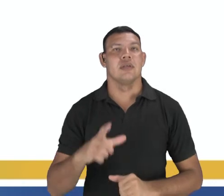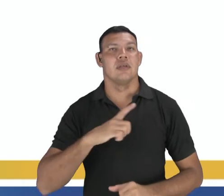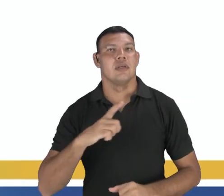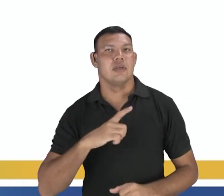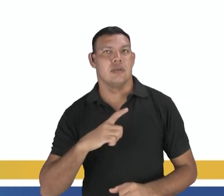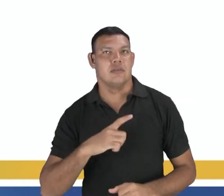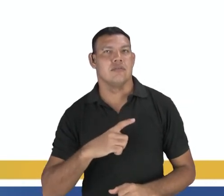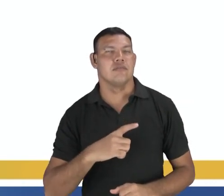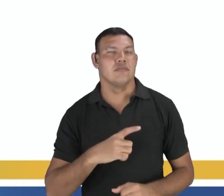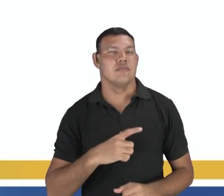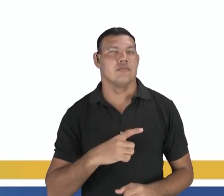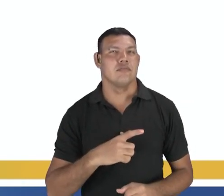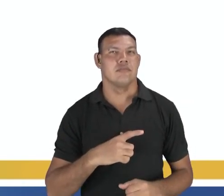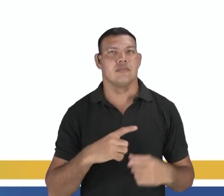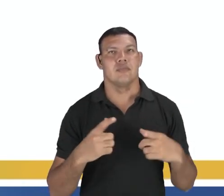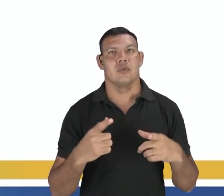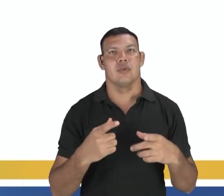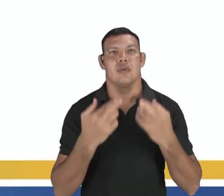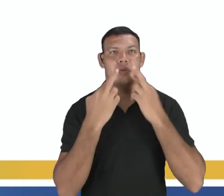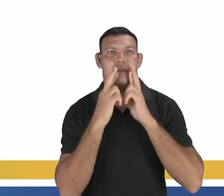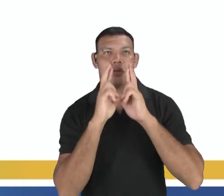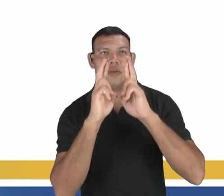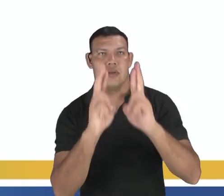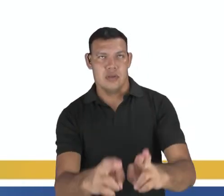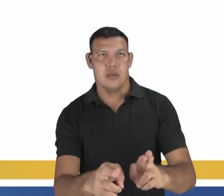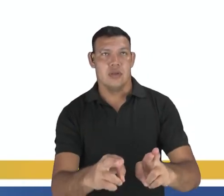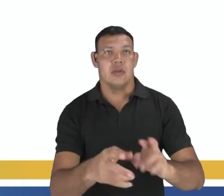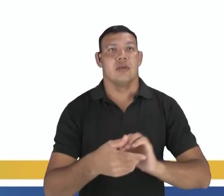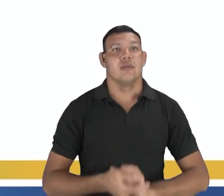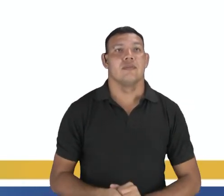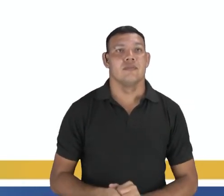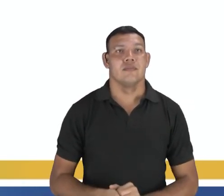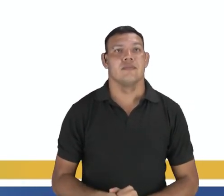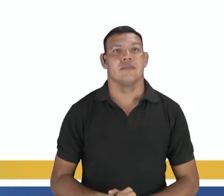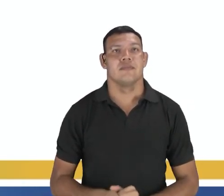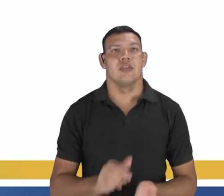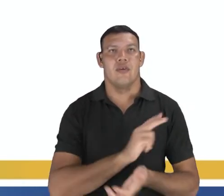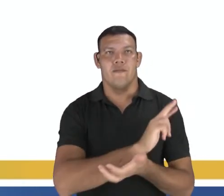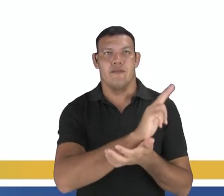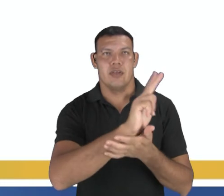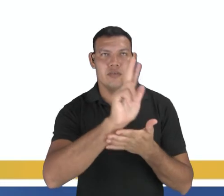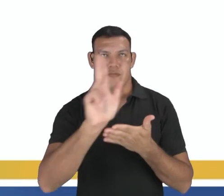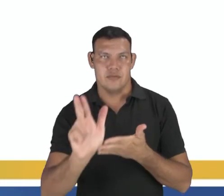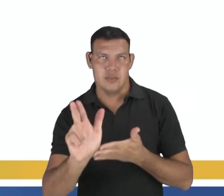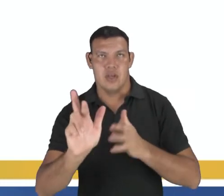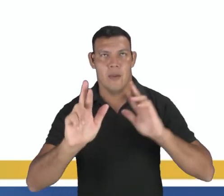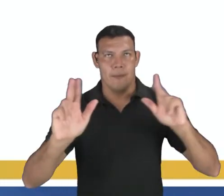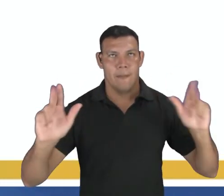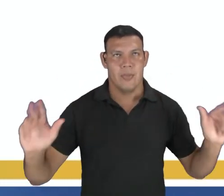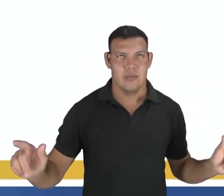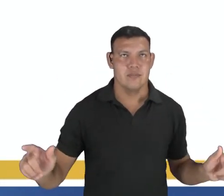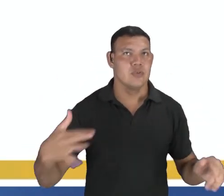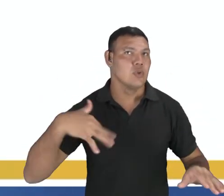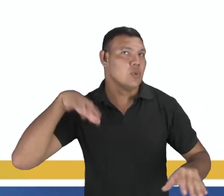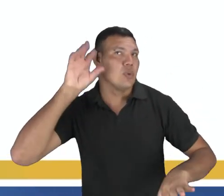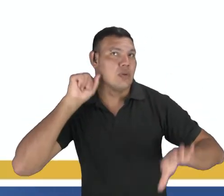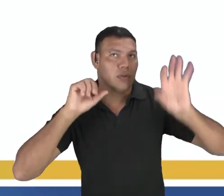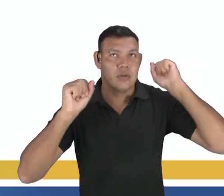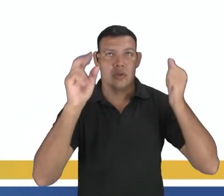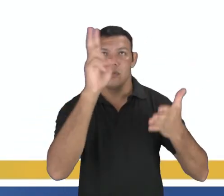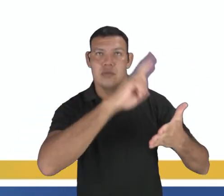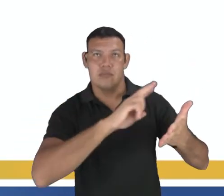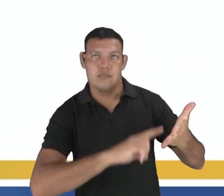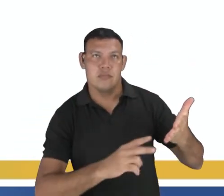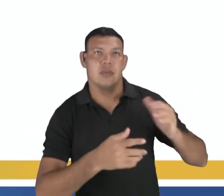ou leitor, seja ou não dessa região. Nos quadrinhos acima, a variação linguística é de natureza fonética,